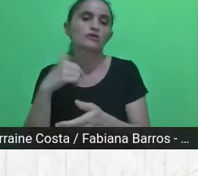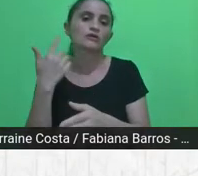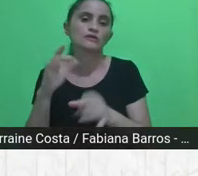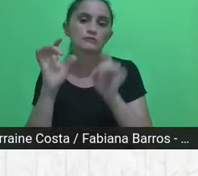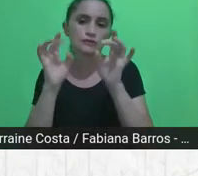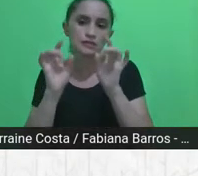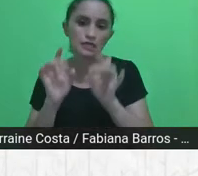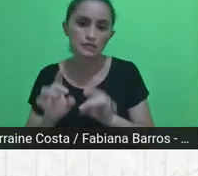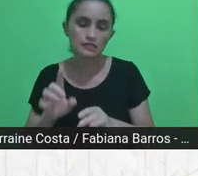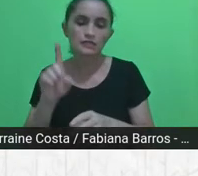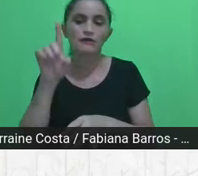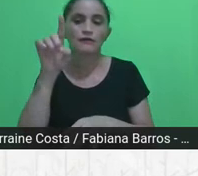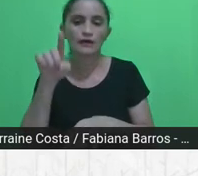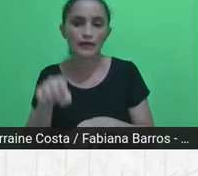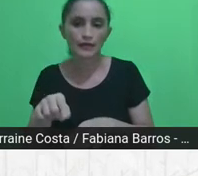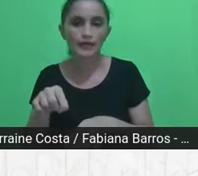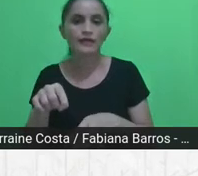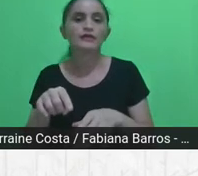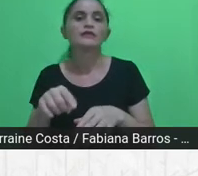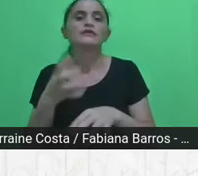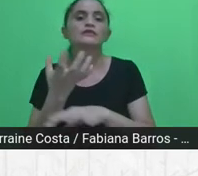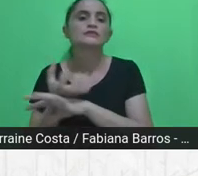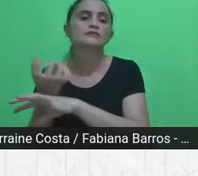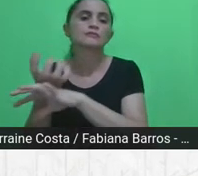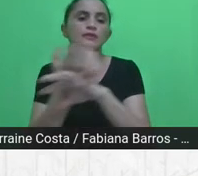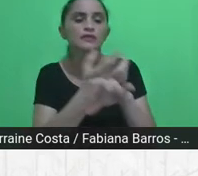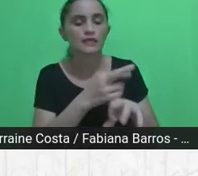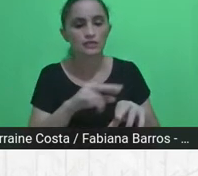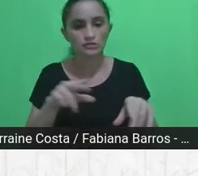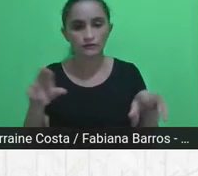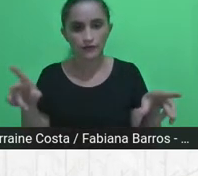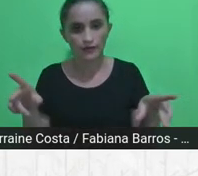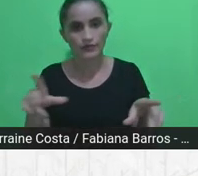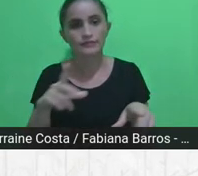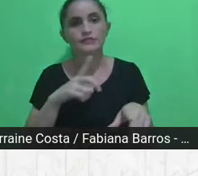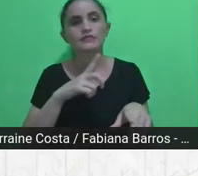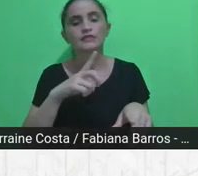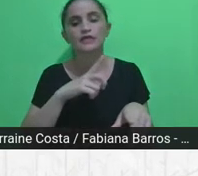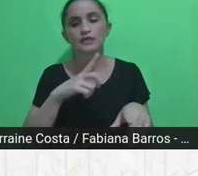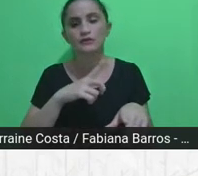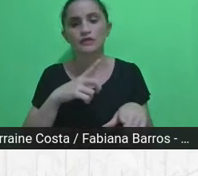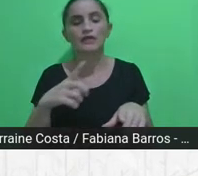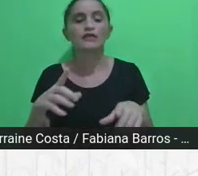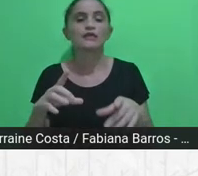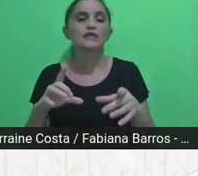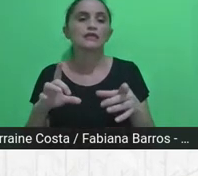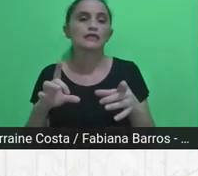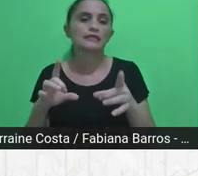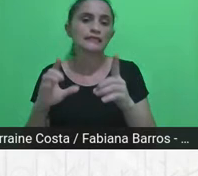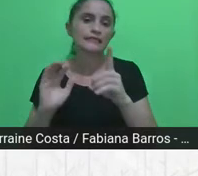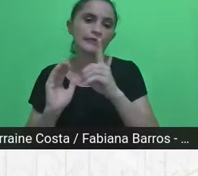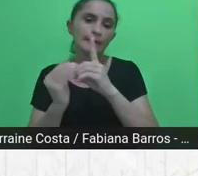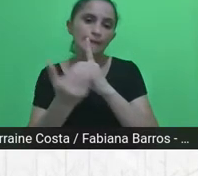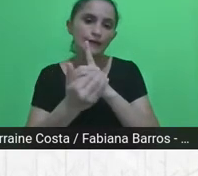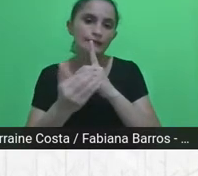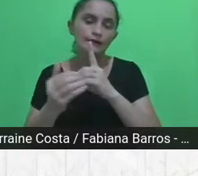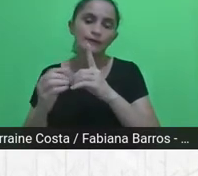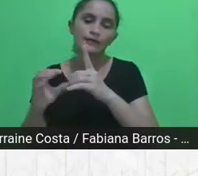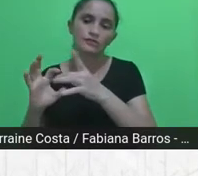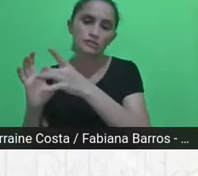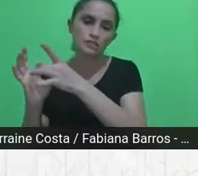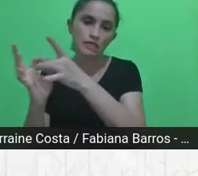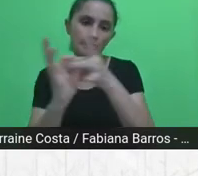ela é multidisciplinar também e ela é interdepartamental, nós temos professores envolvidos de vários departamentos da